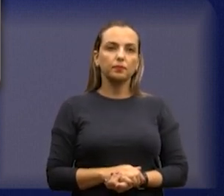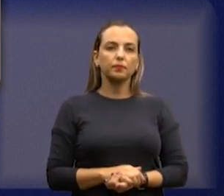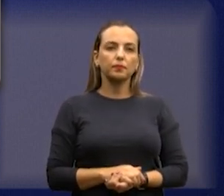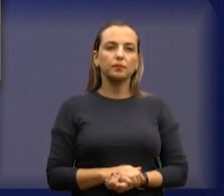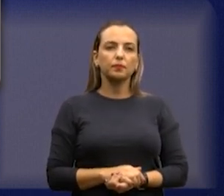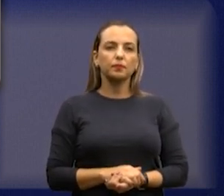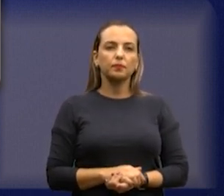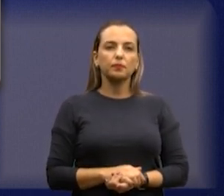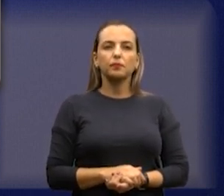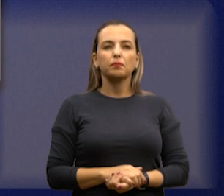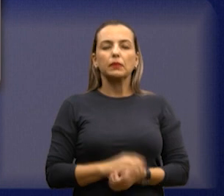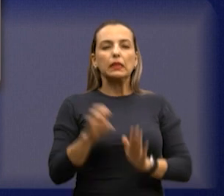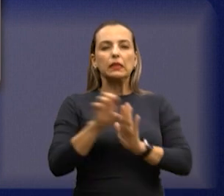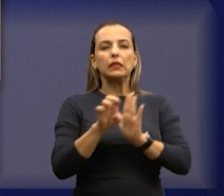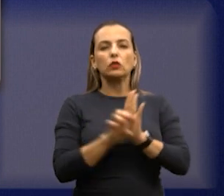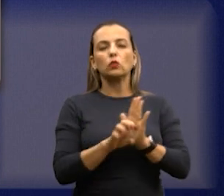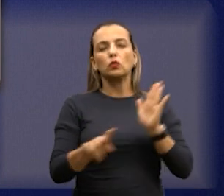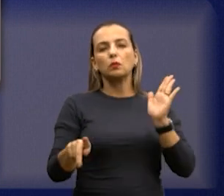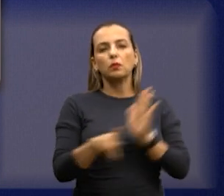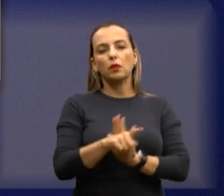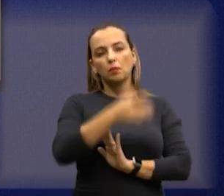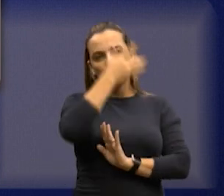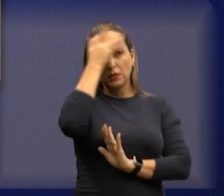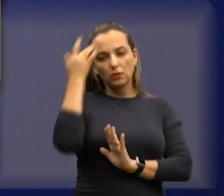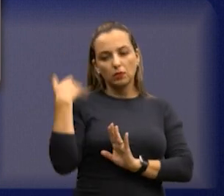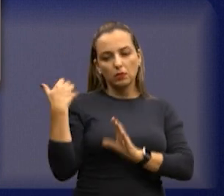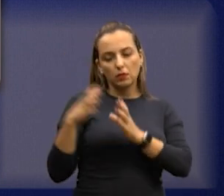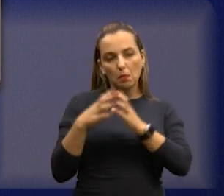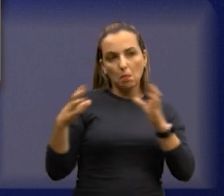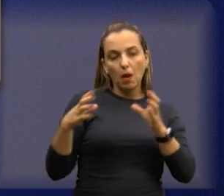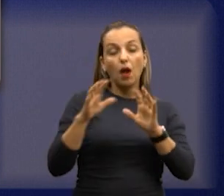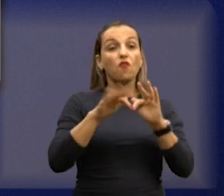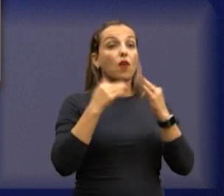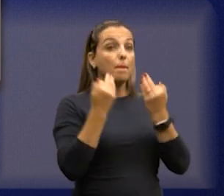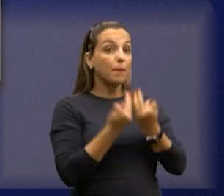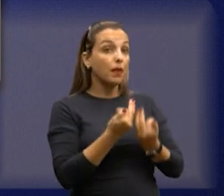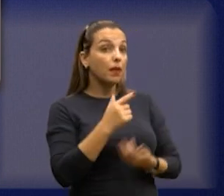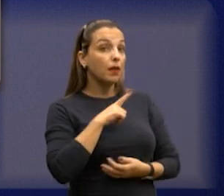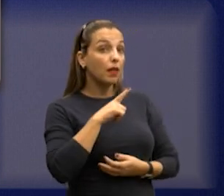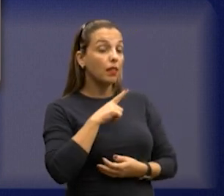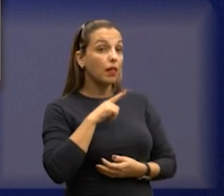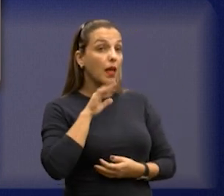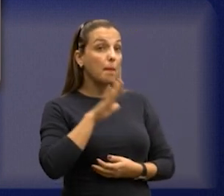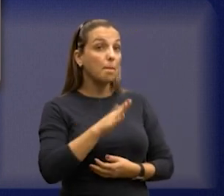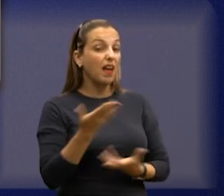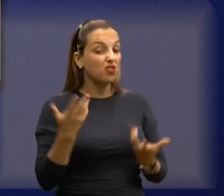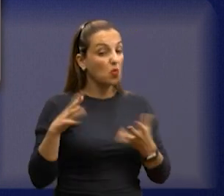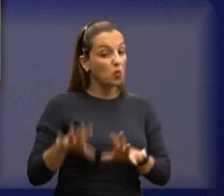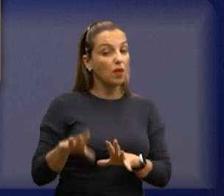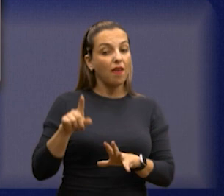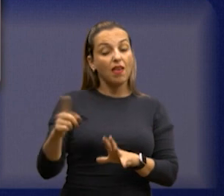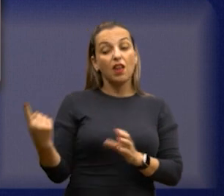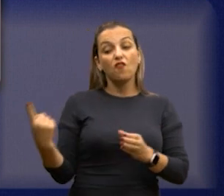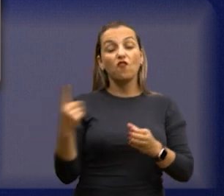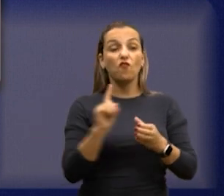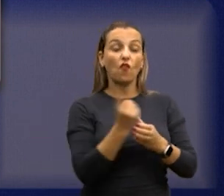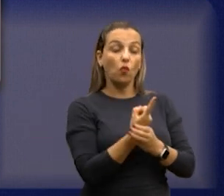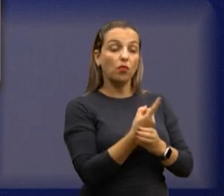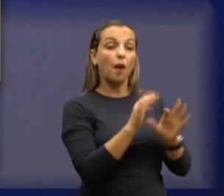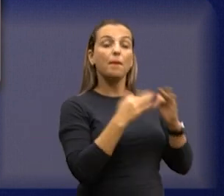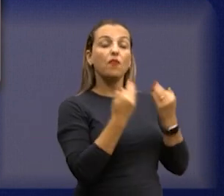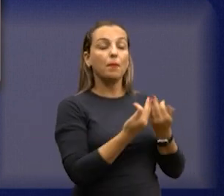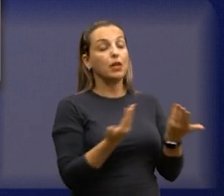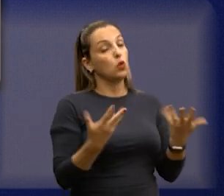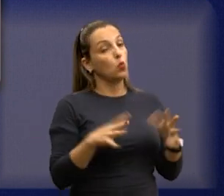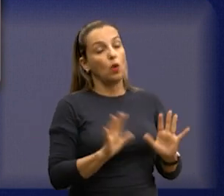como é que chama, está tudo idoso, homem com quase 80 anos, tem família, viu, tem família, mas a família não quer e ele também não quer, o que que